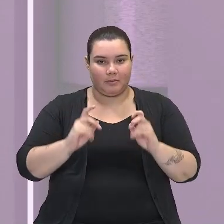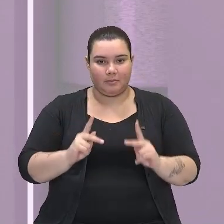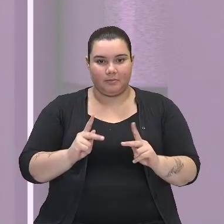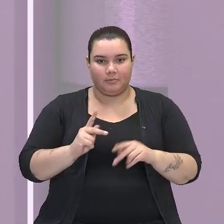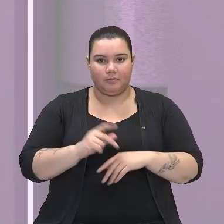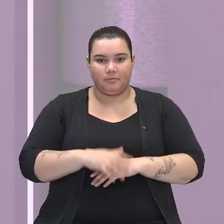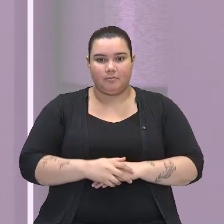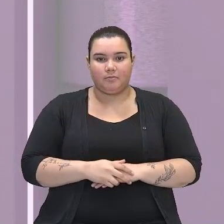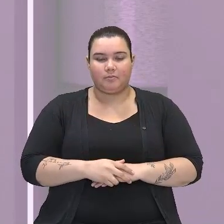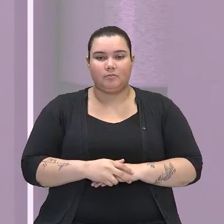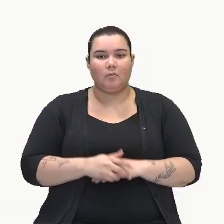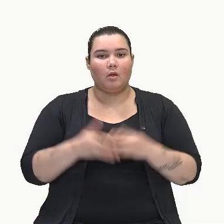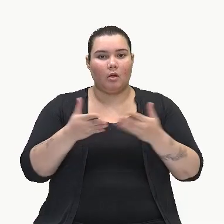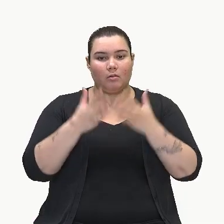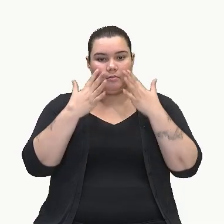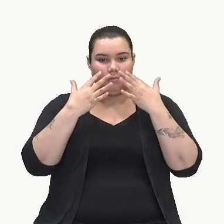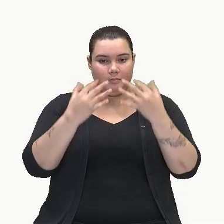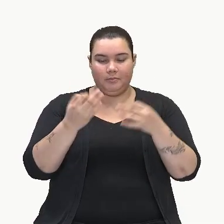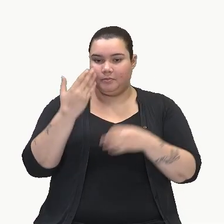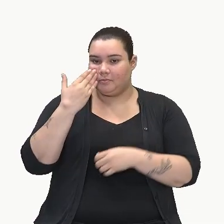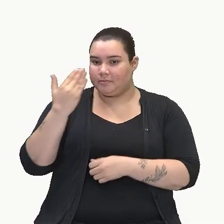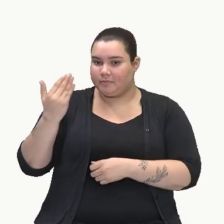Então, dá uma olhadinha aí na tela.